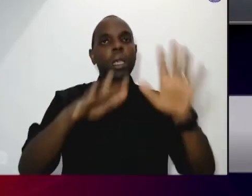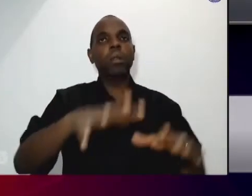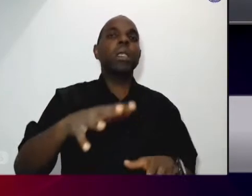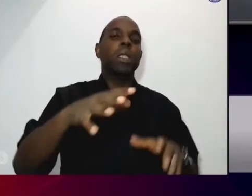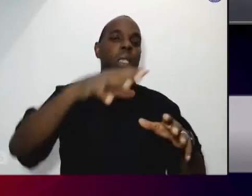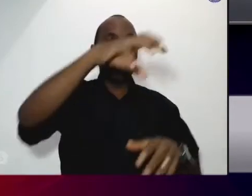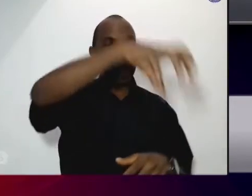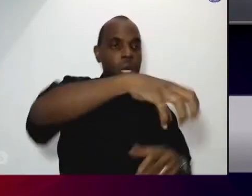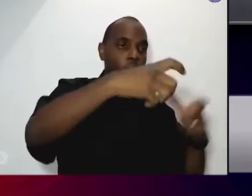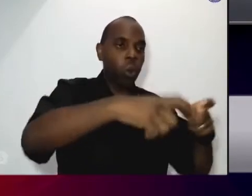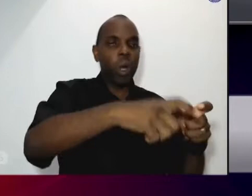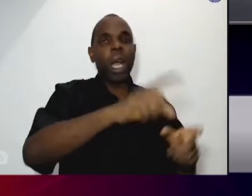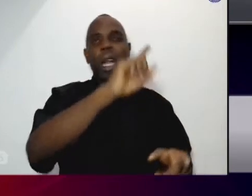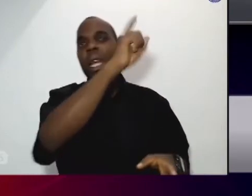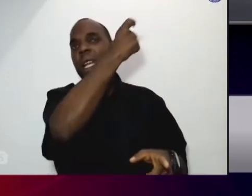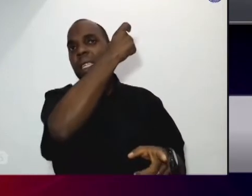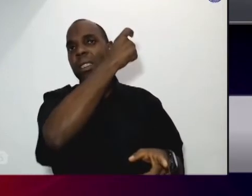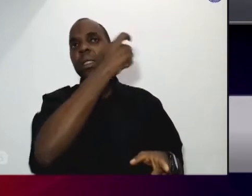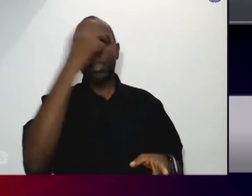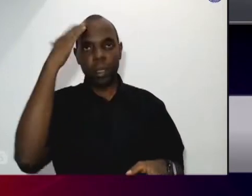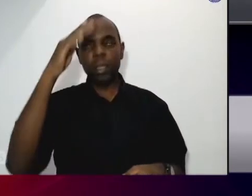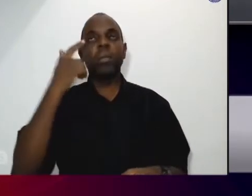atividades que realizamos com as crianças.